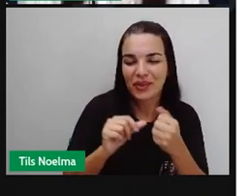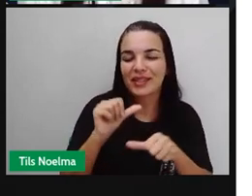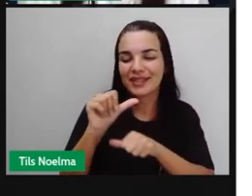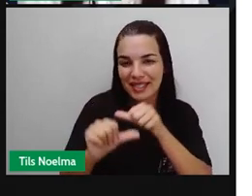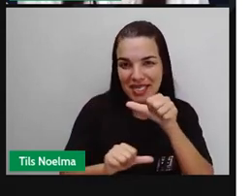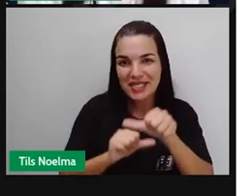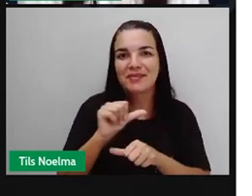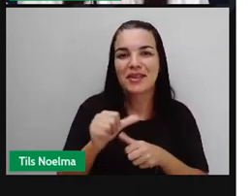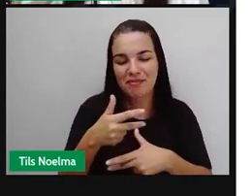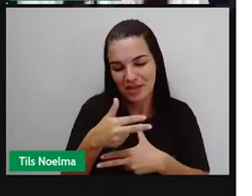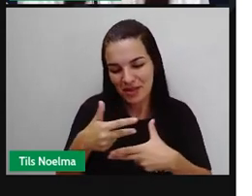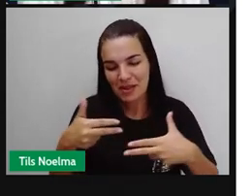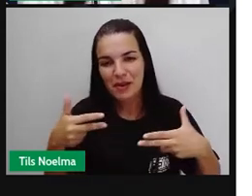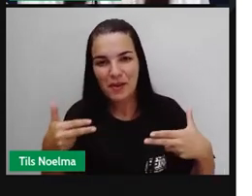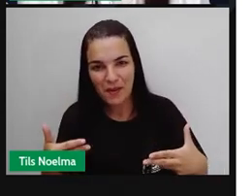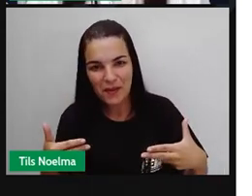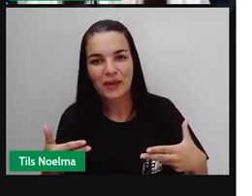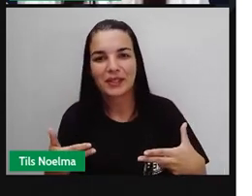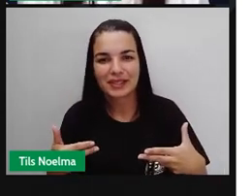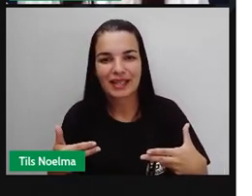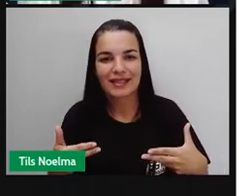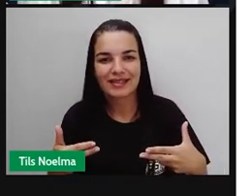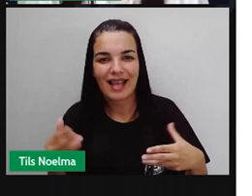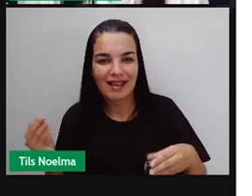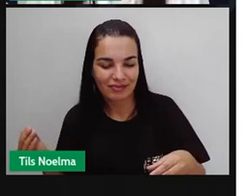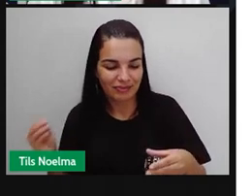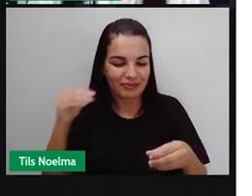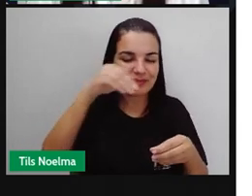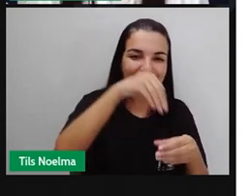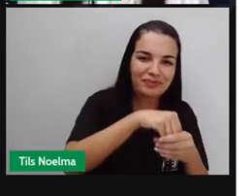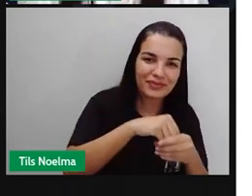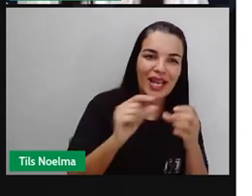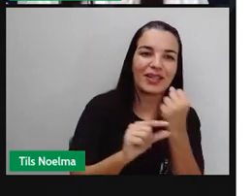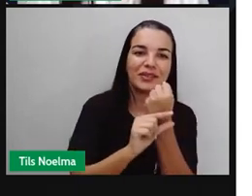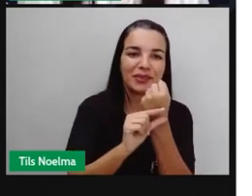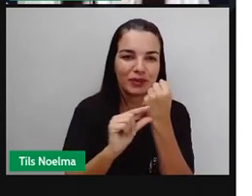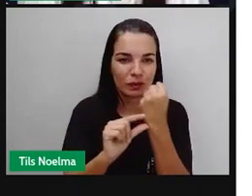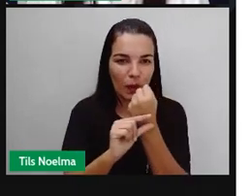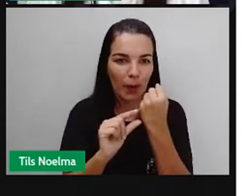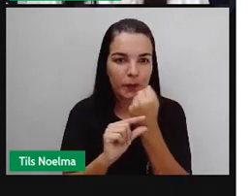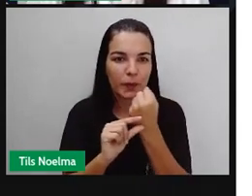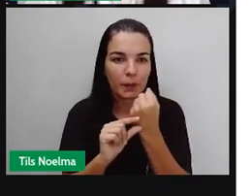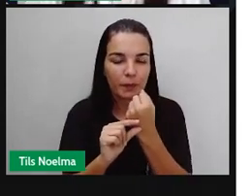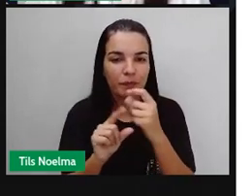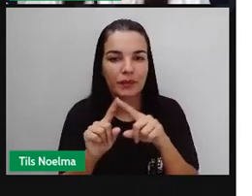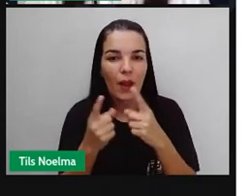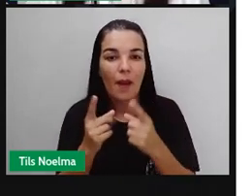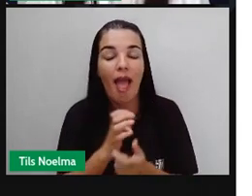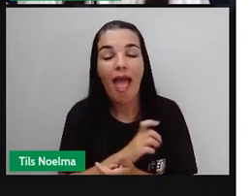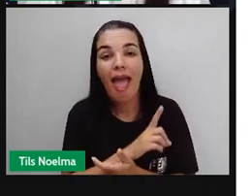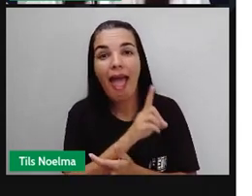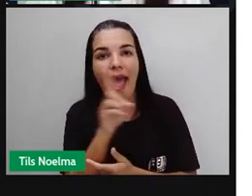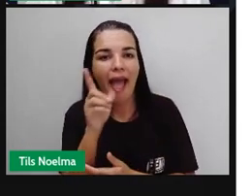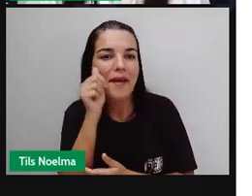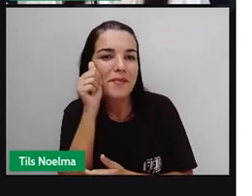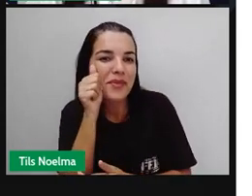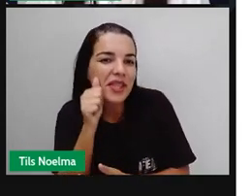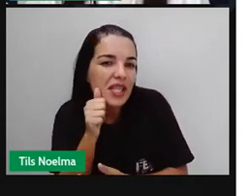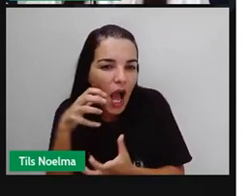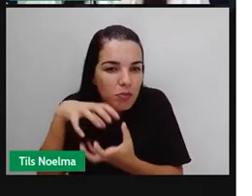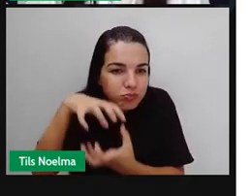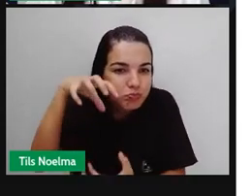Tem um livro que é Memórias de Emília, que é sobre ela. E já esse aí, que é Minhas Memórias de Lobato. A Emília, junto com seu